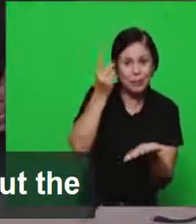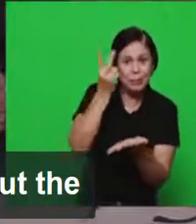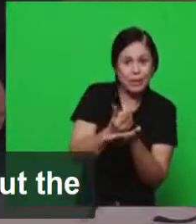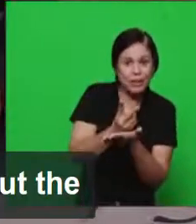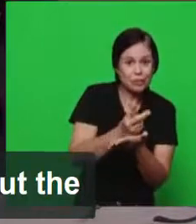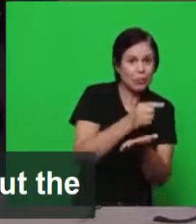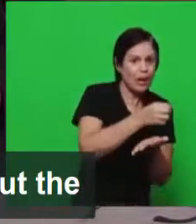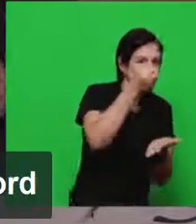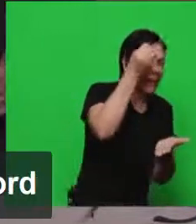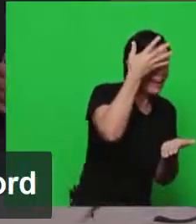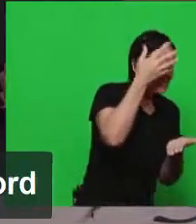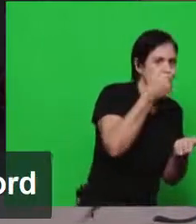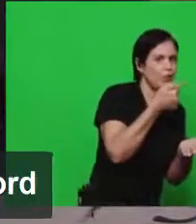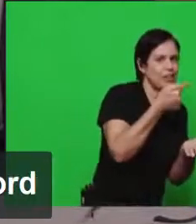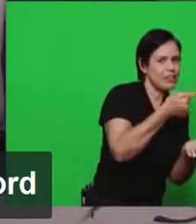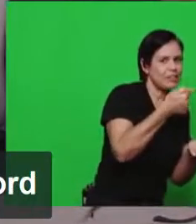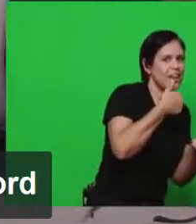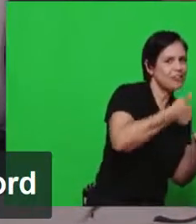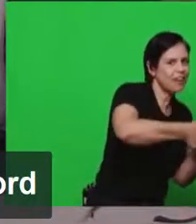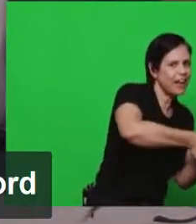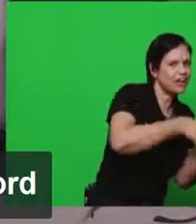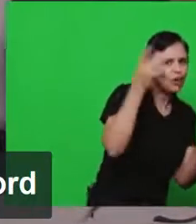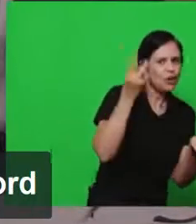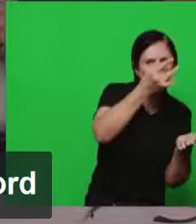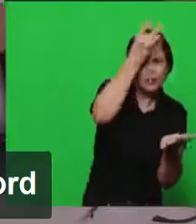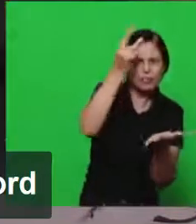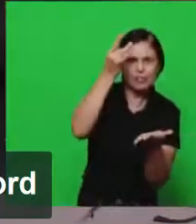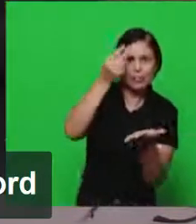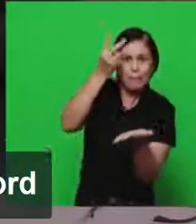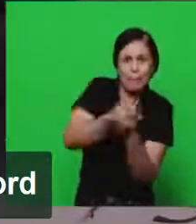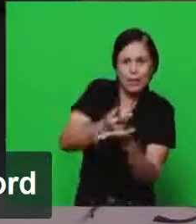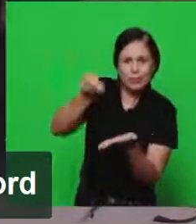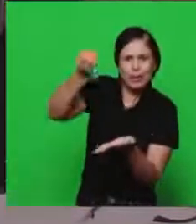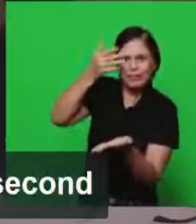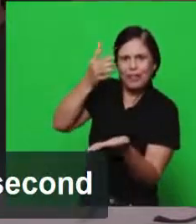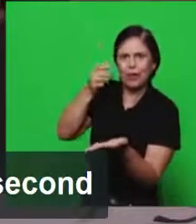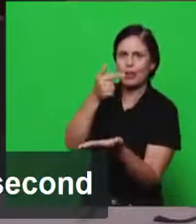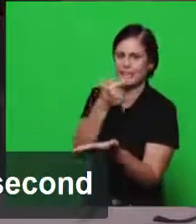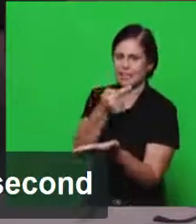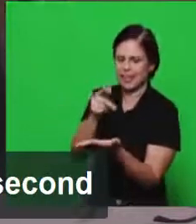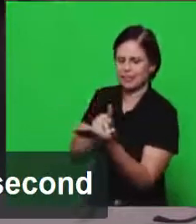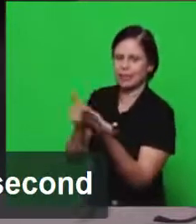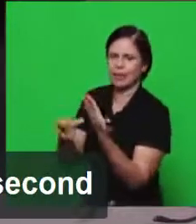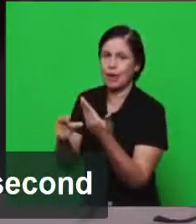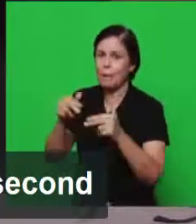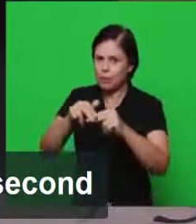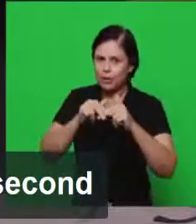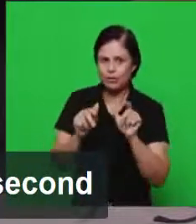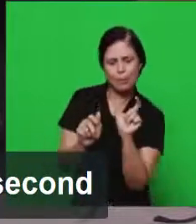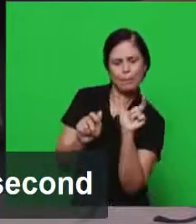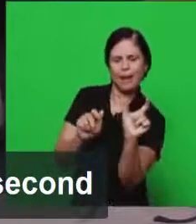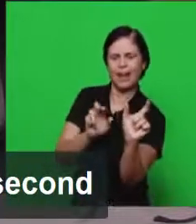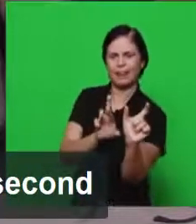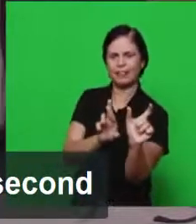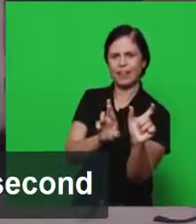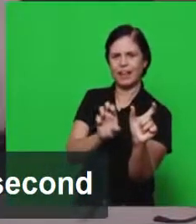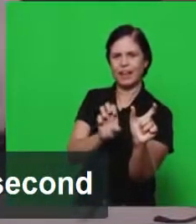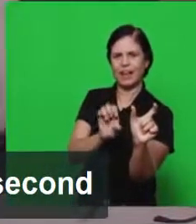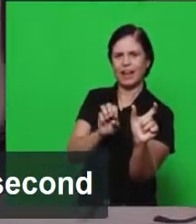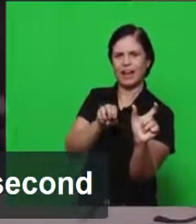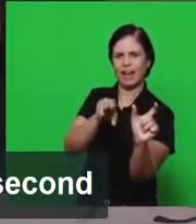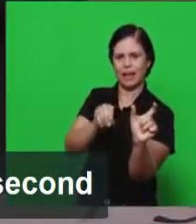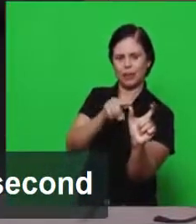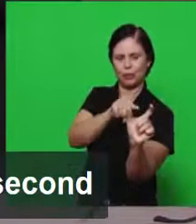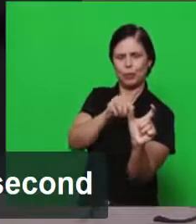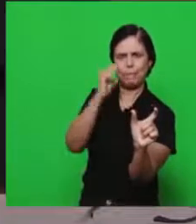ele falou sobre as sete parábolas do reino por isso a palavra reino é a palavra chave aqui